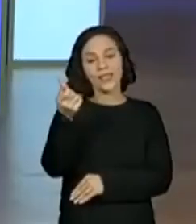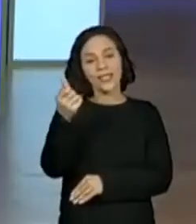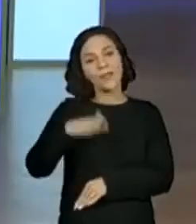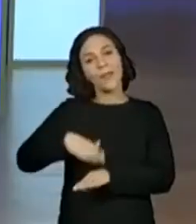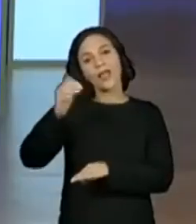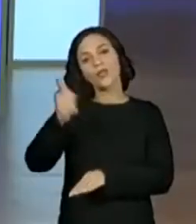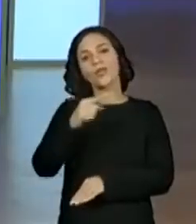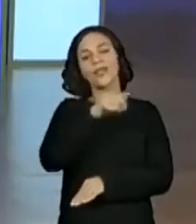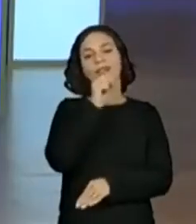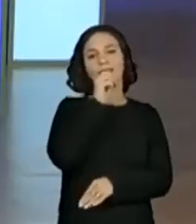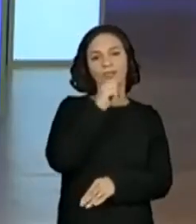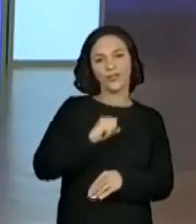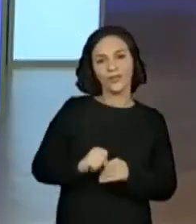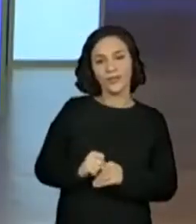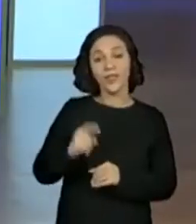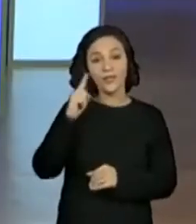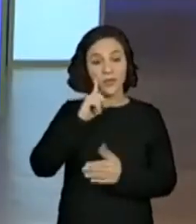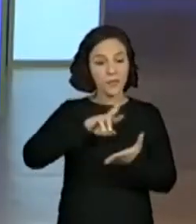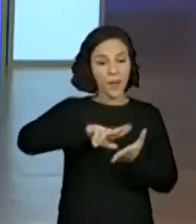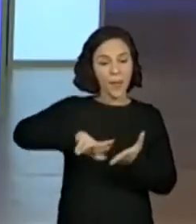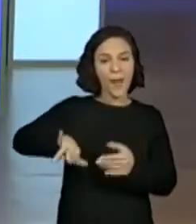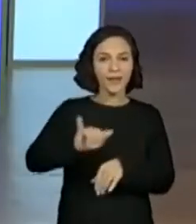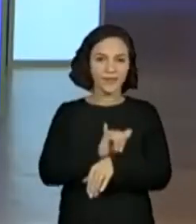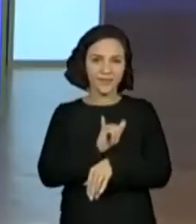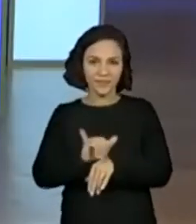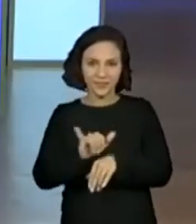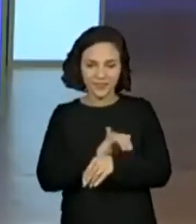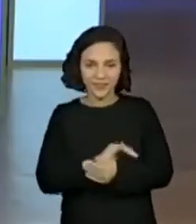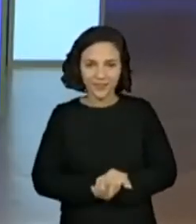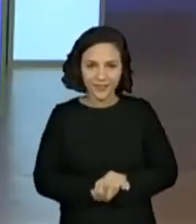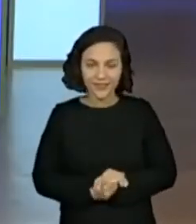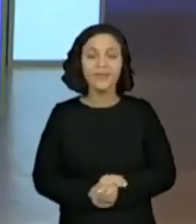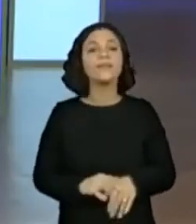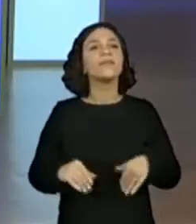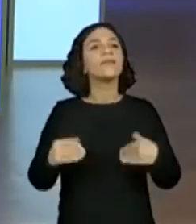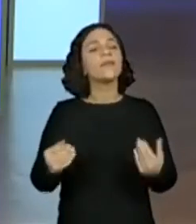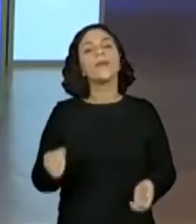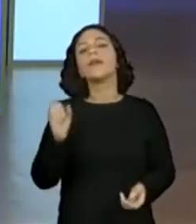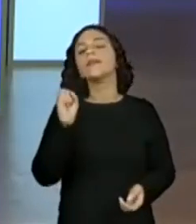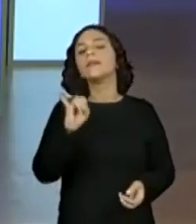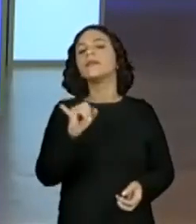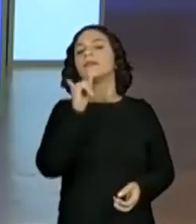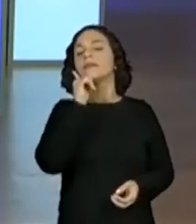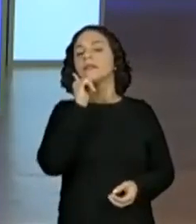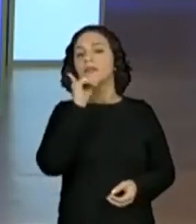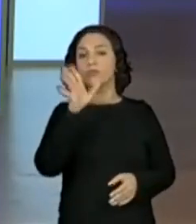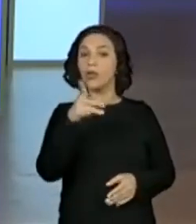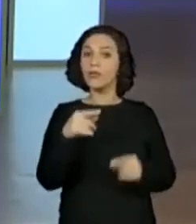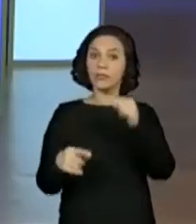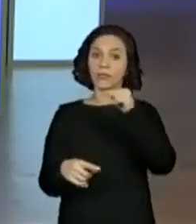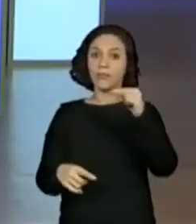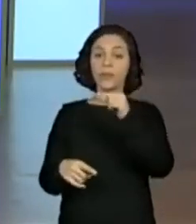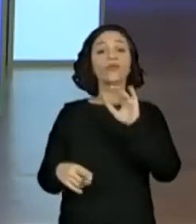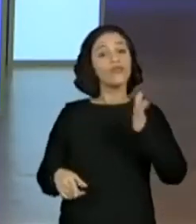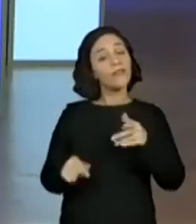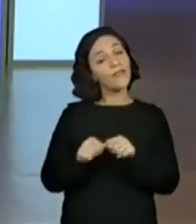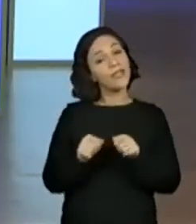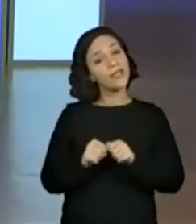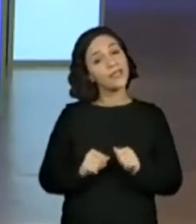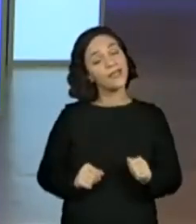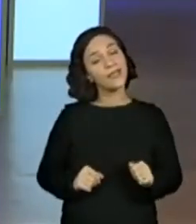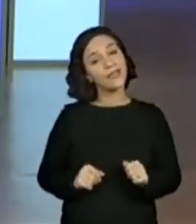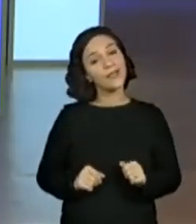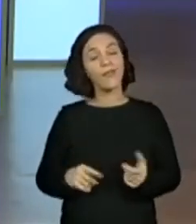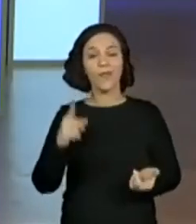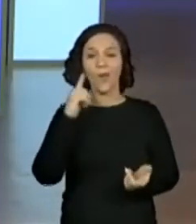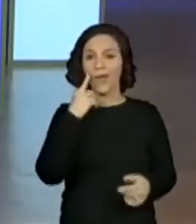Dá para a gente ir fazendo. E se a gente pegar ali também, que nem eles fizeram lá, porque eles já usaram ali a subtração. Olha lá, ó. Sim. O